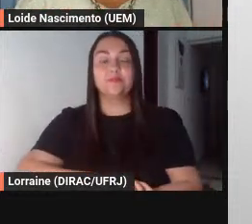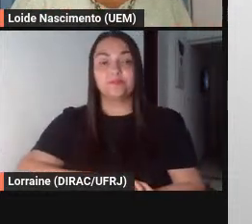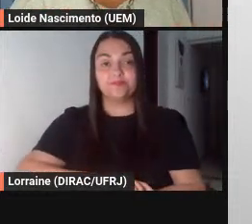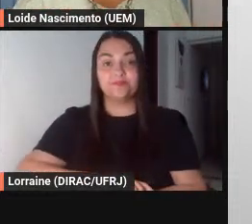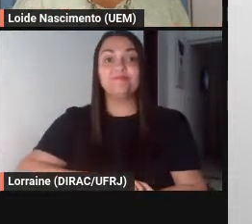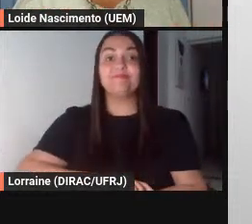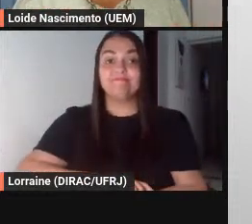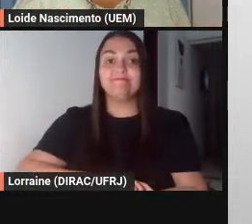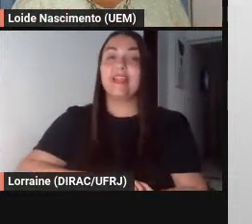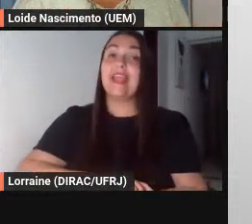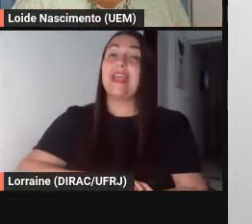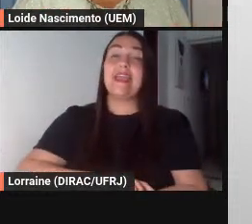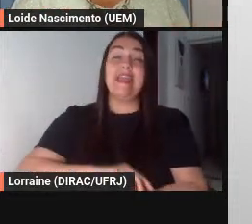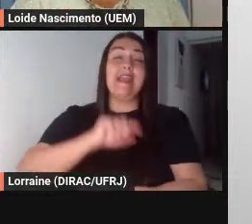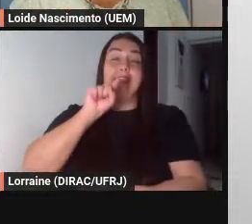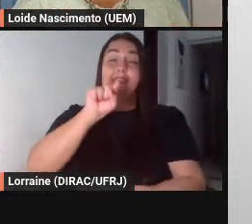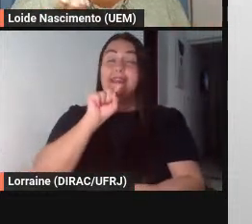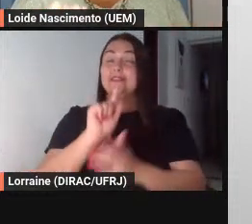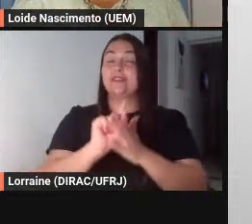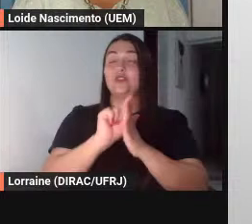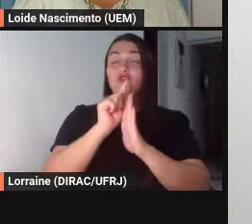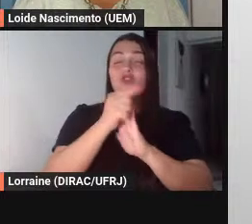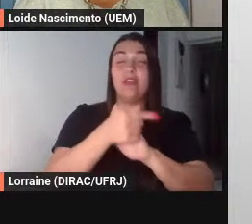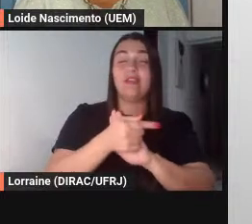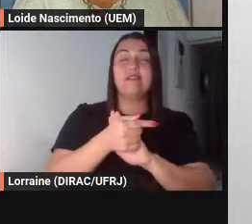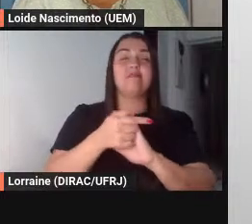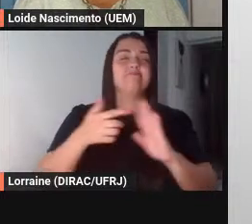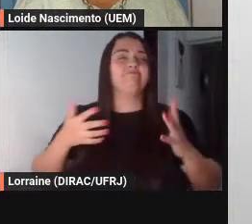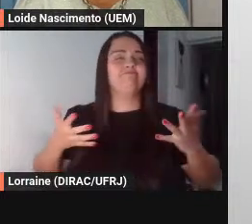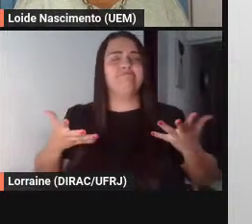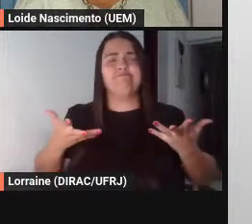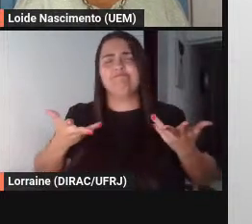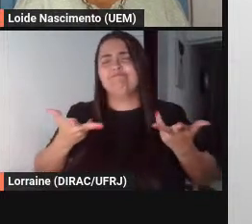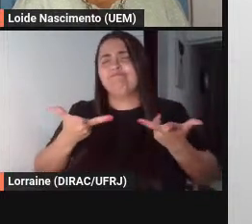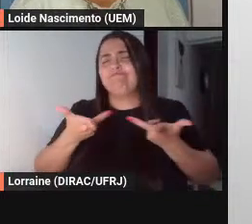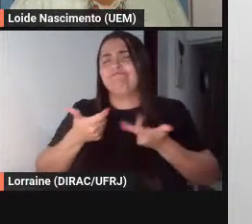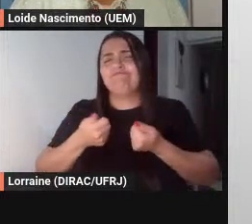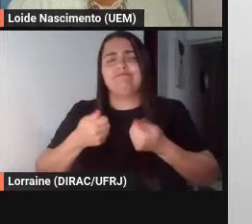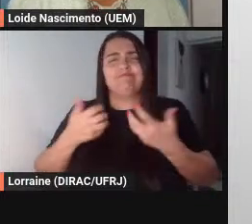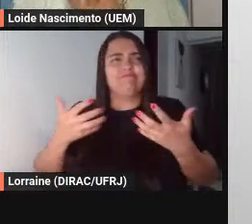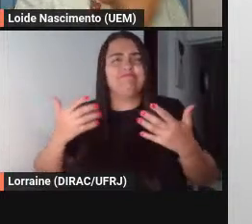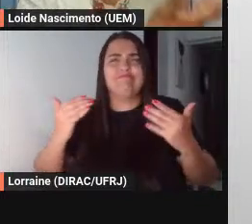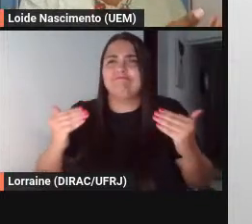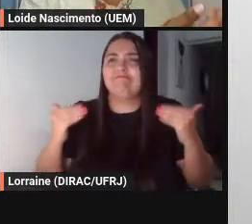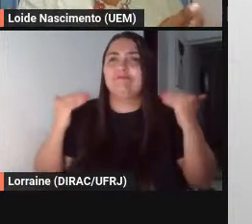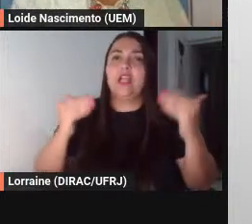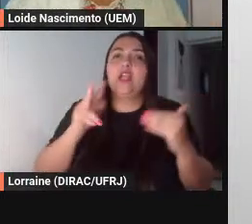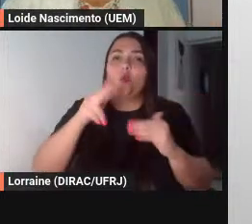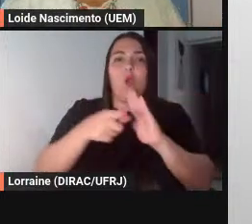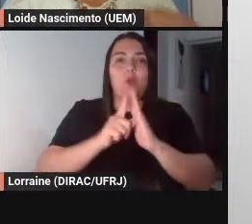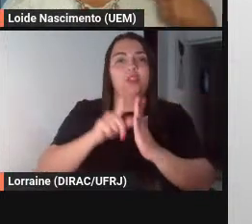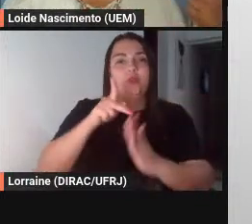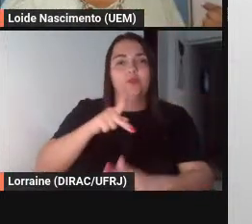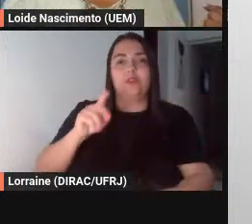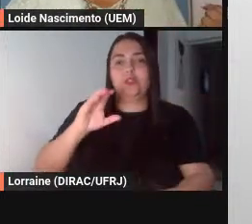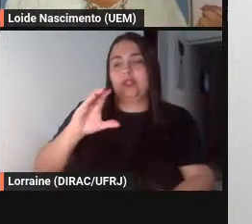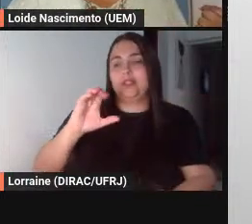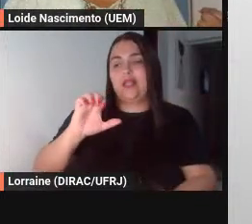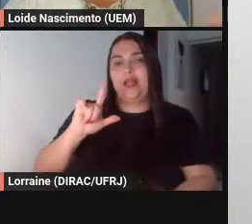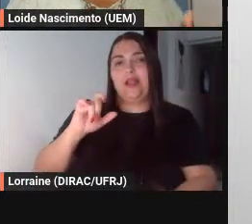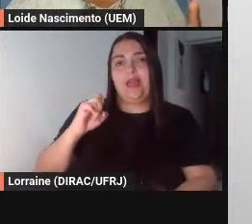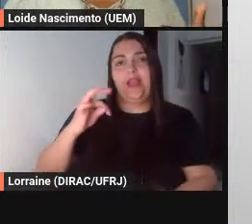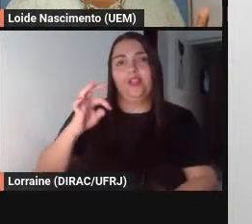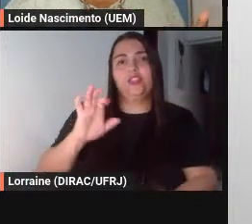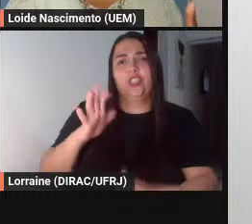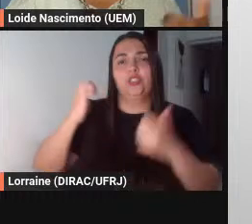gênero é tão rico né e como a professora Celeste falou antes de mim no início na antiga Grécia